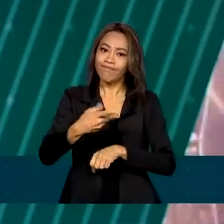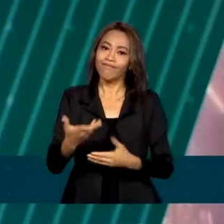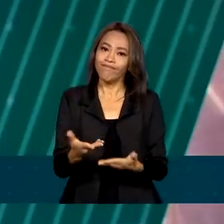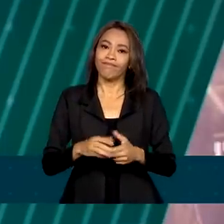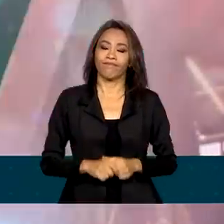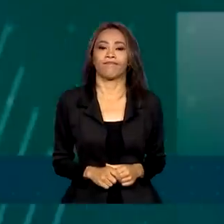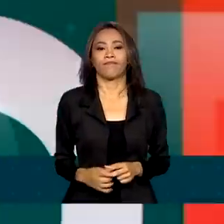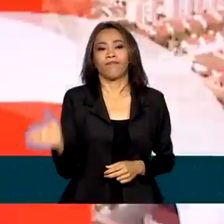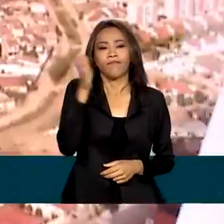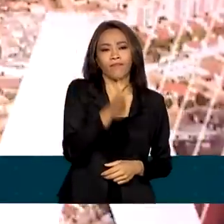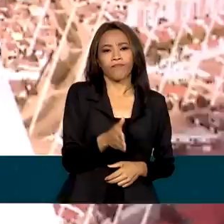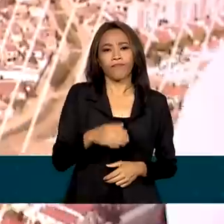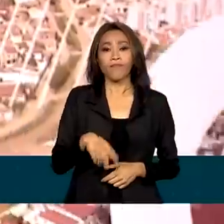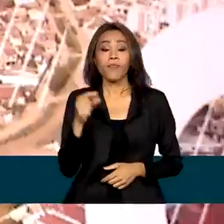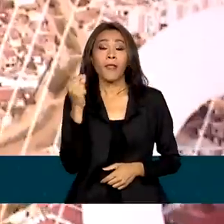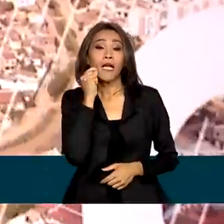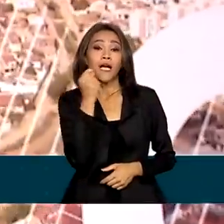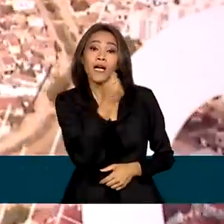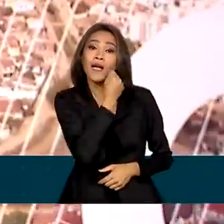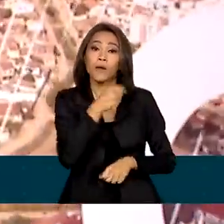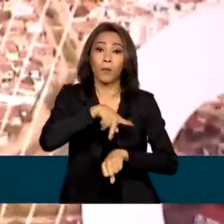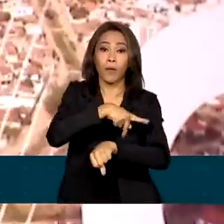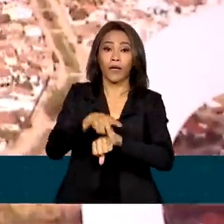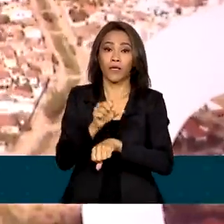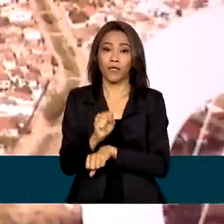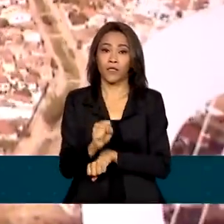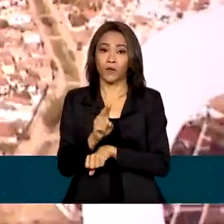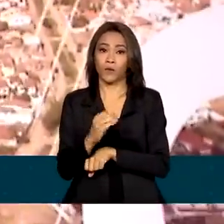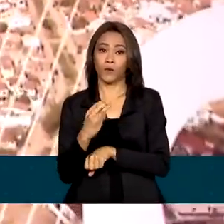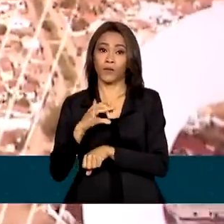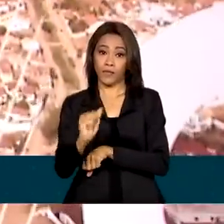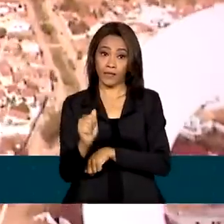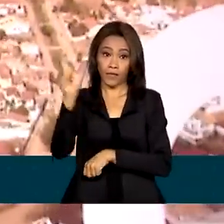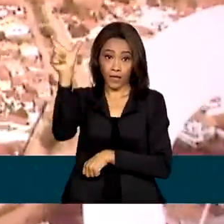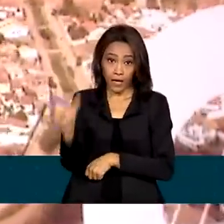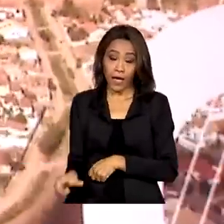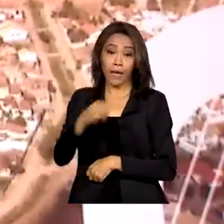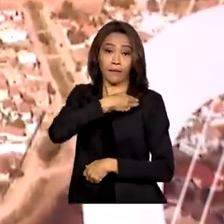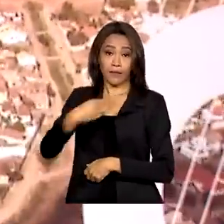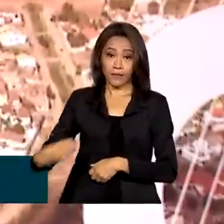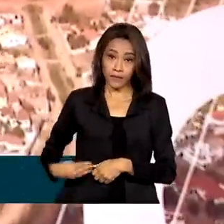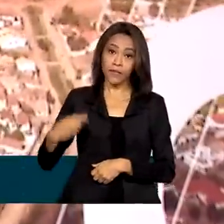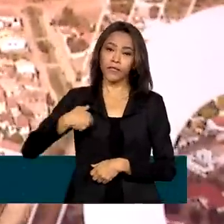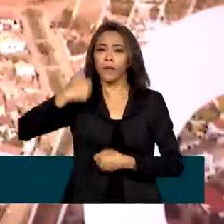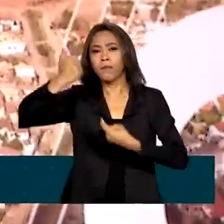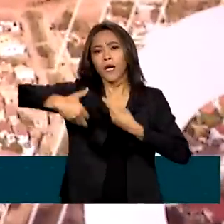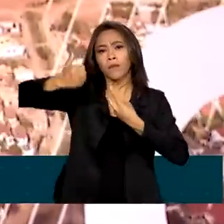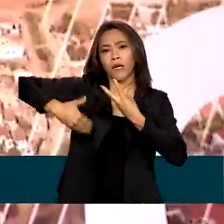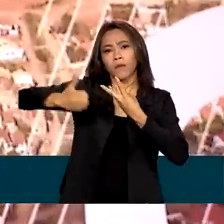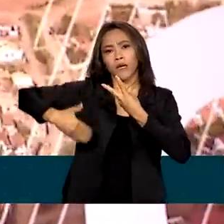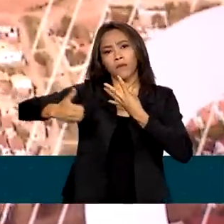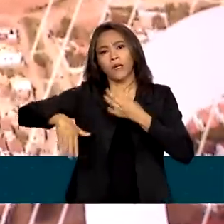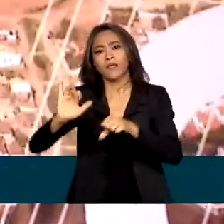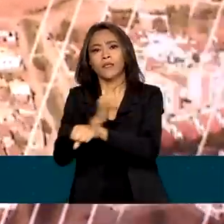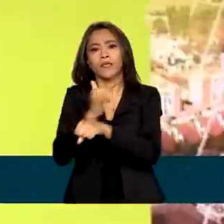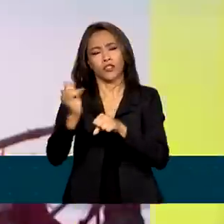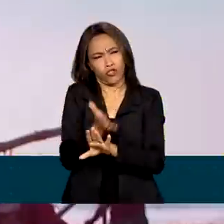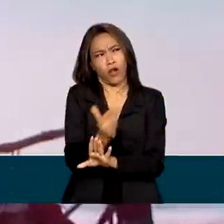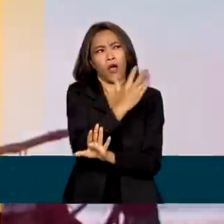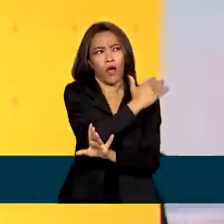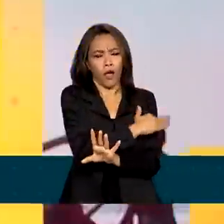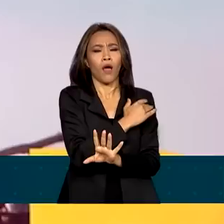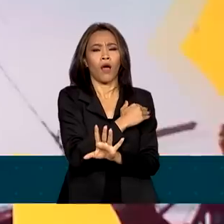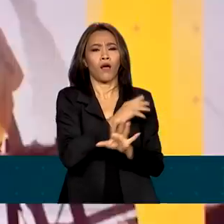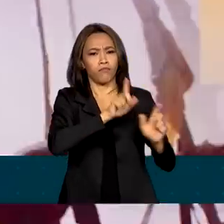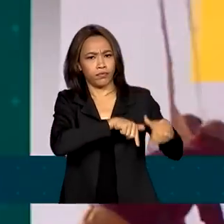Em Davos, na Suíça, a ministra do Meio Ambiente, Marina Silva, destacou as ações já adotadas pelo governo Lula